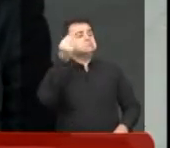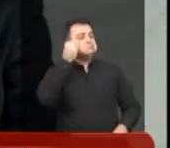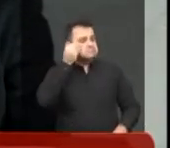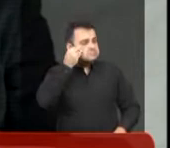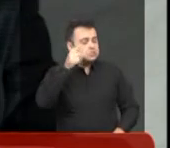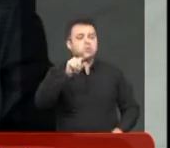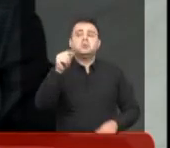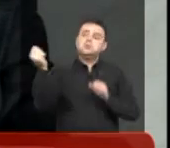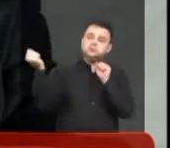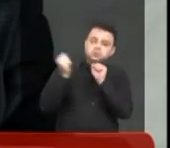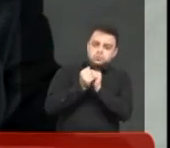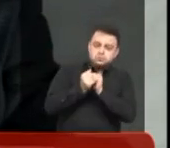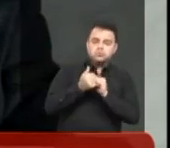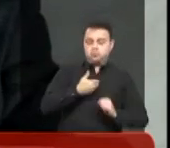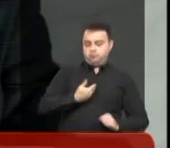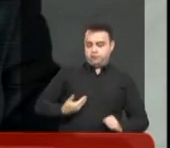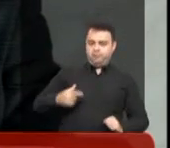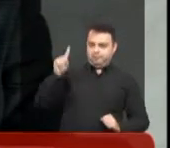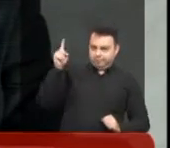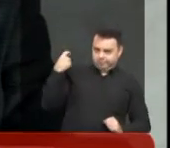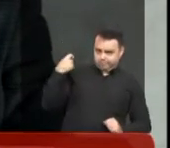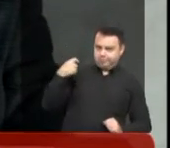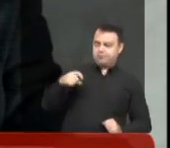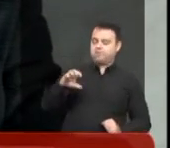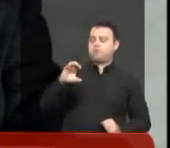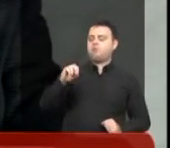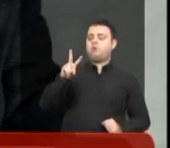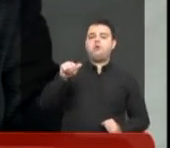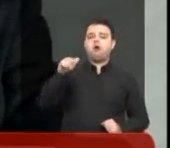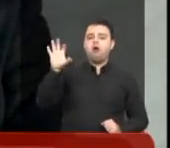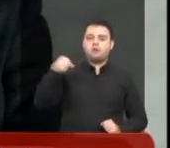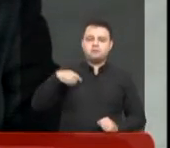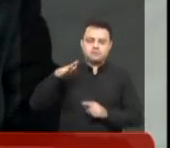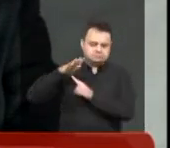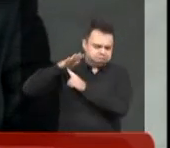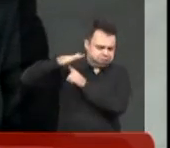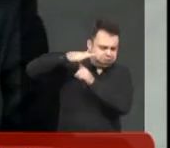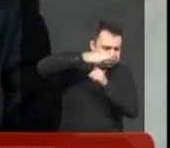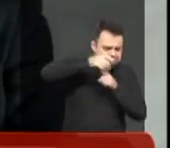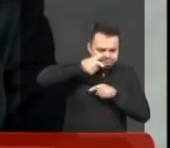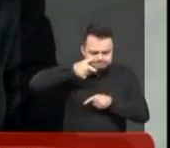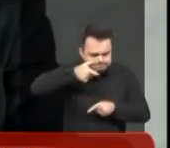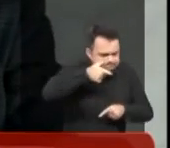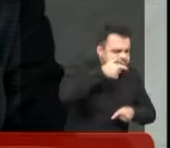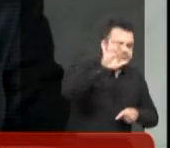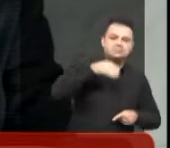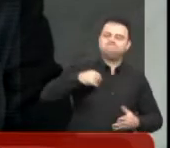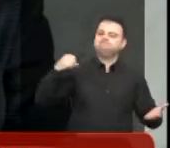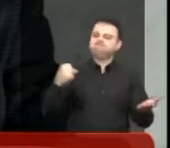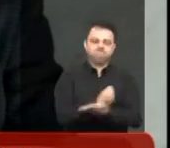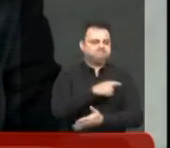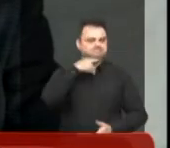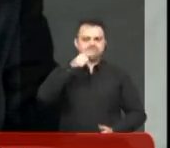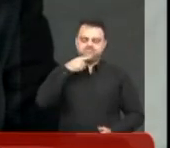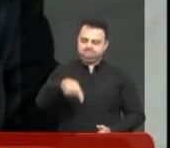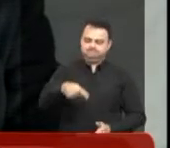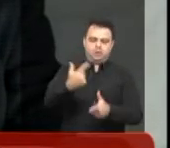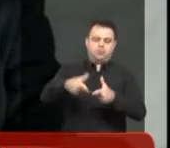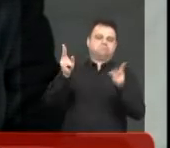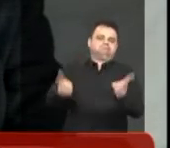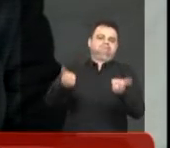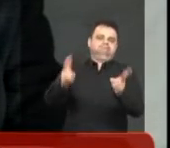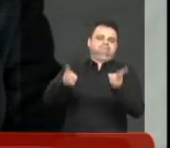sobrevoar a área com o ex-governador Mário Cobas, e aquilo não saía. E eu consegui junto ao governo do Estado.